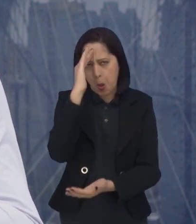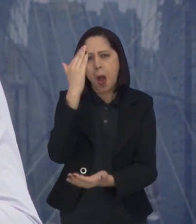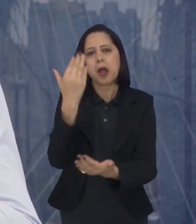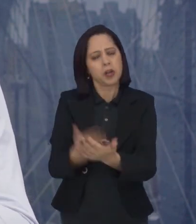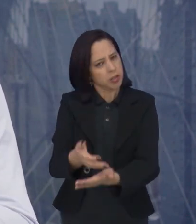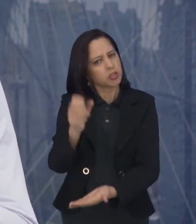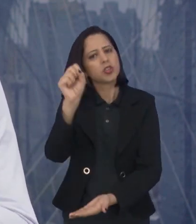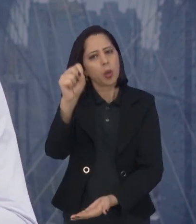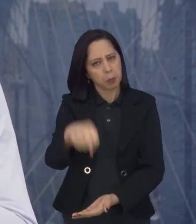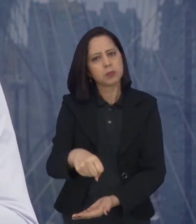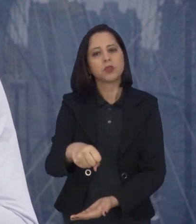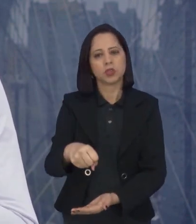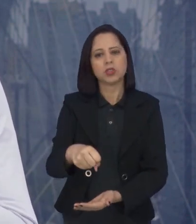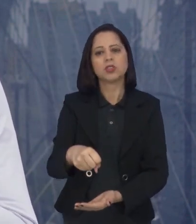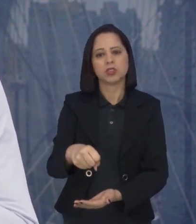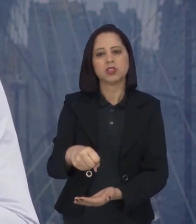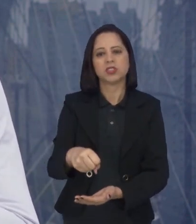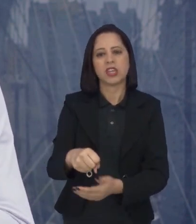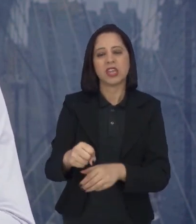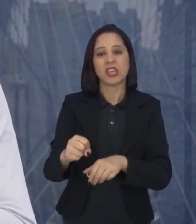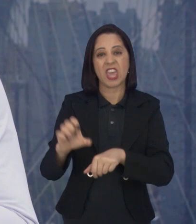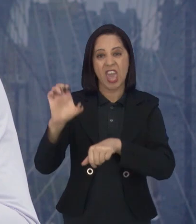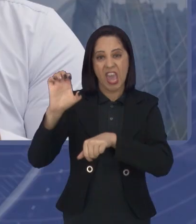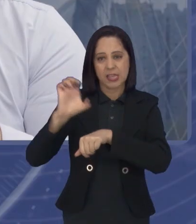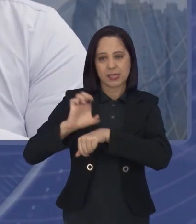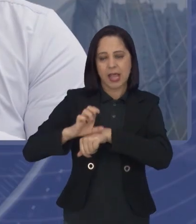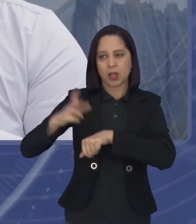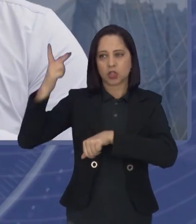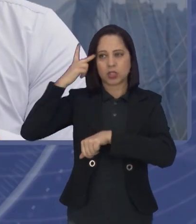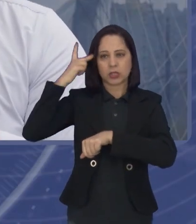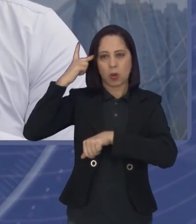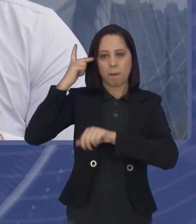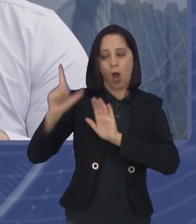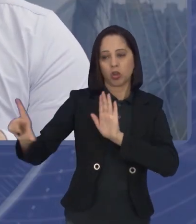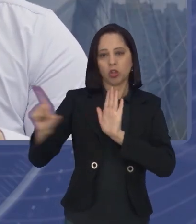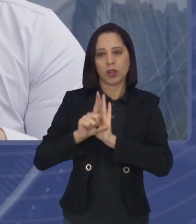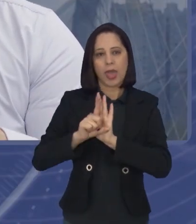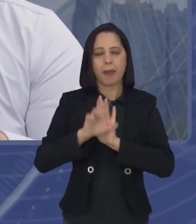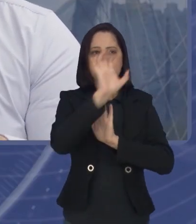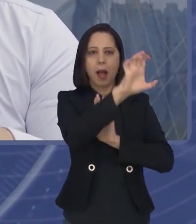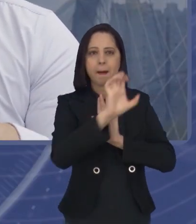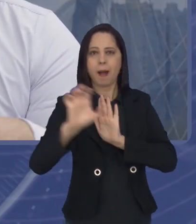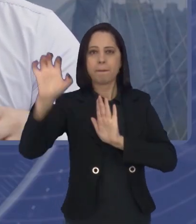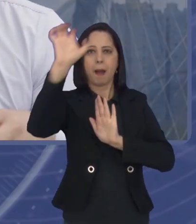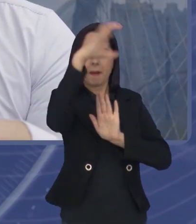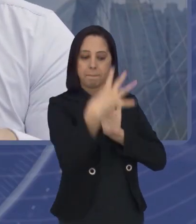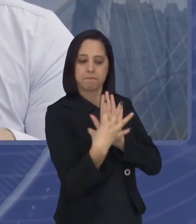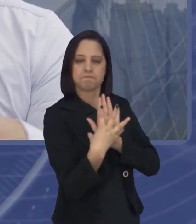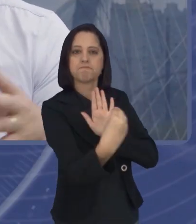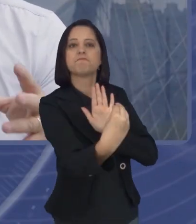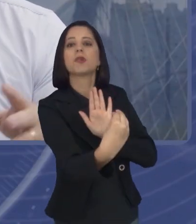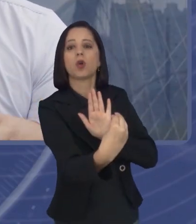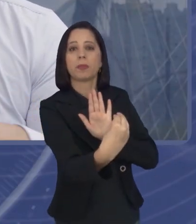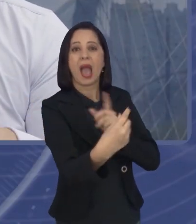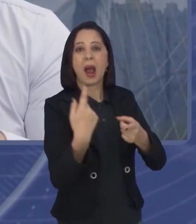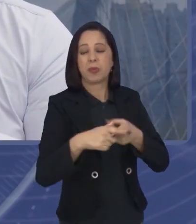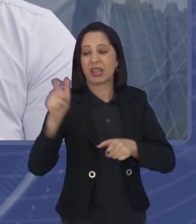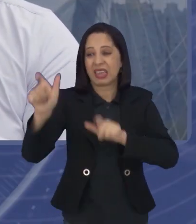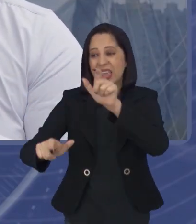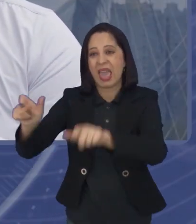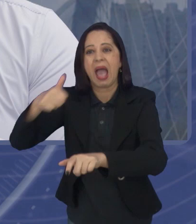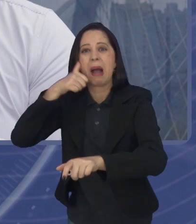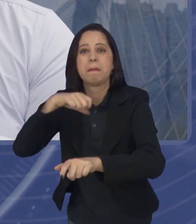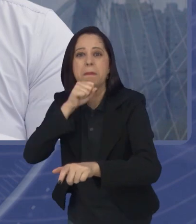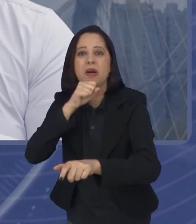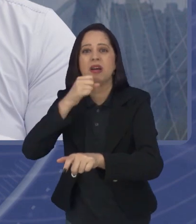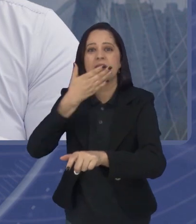acredito que isso aí vai expandir para um país todo, e nós vamos ter mães que estão gritando, pessoas que